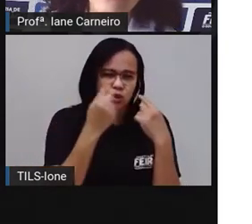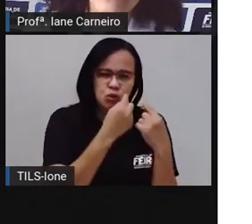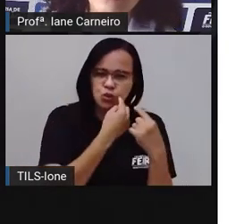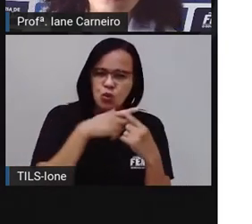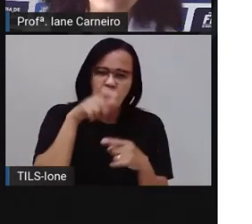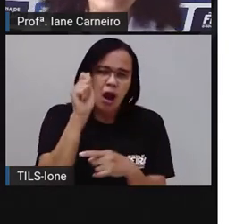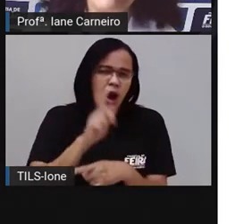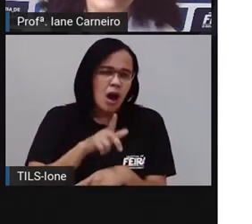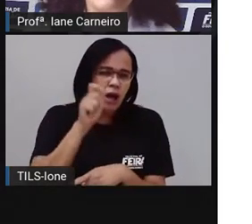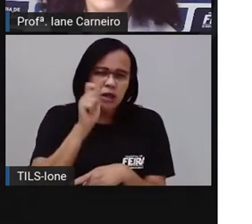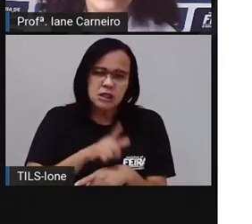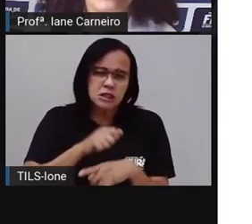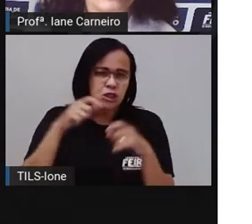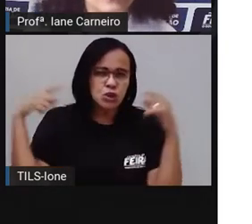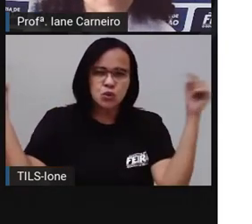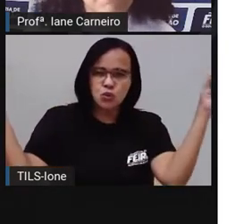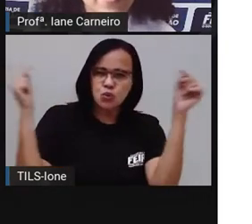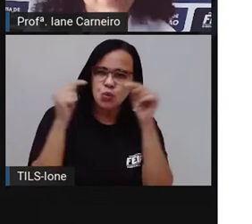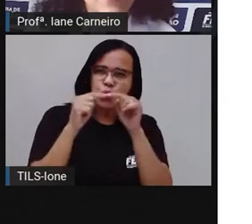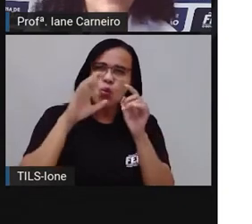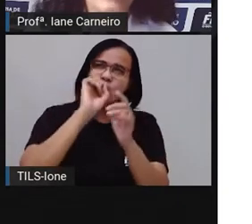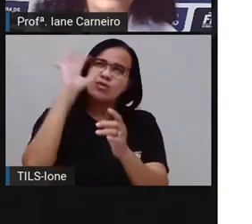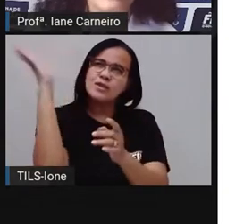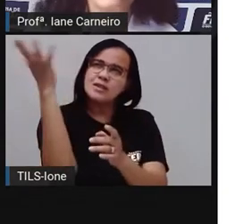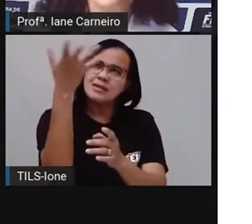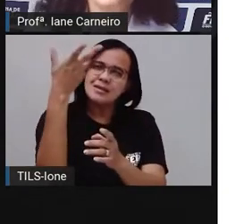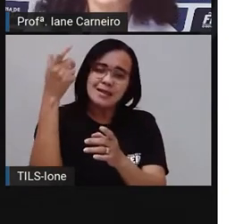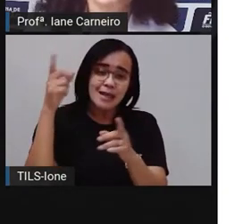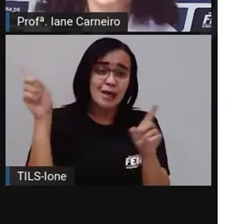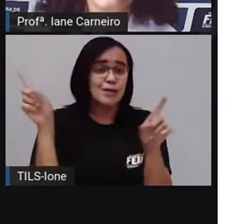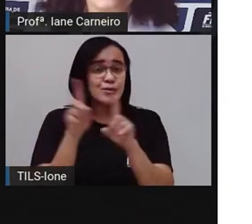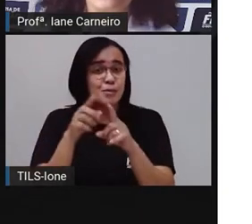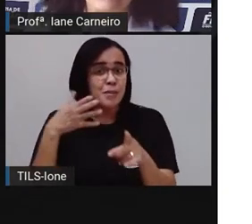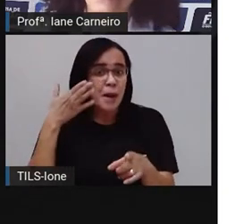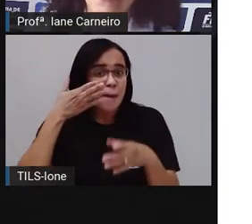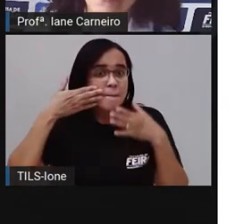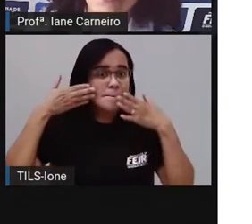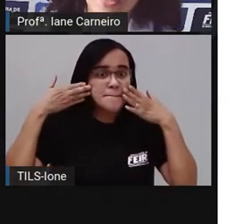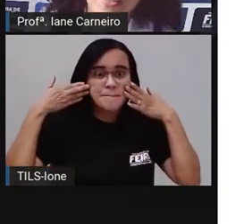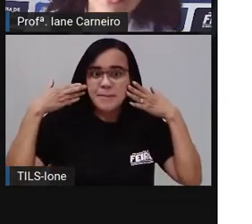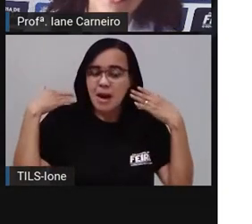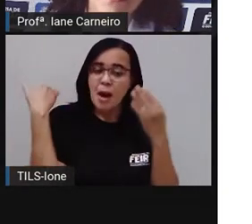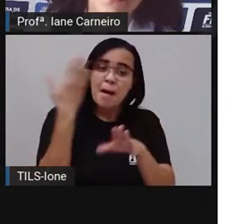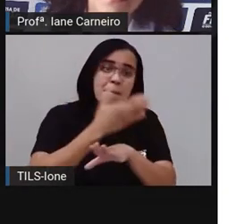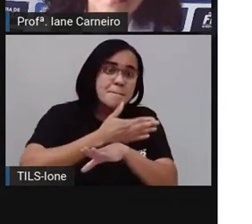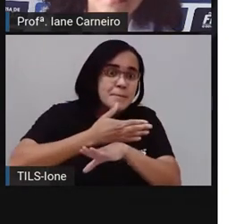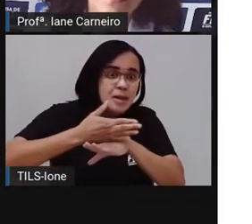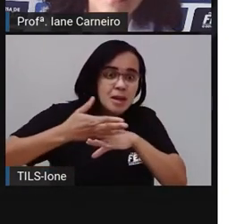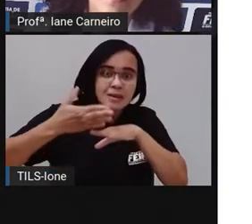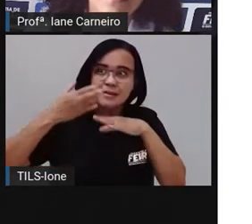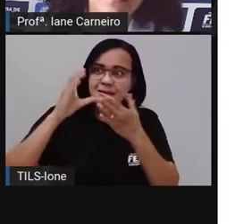o céu. E também pela cor de sua pele, que era branca como um copo de leite.